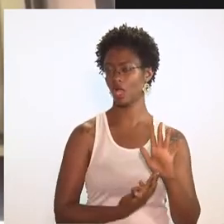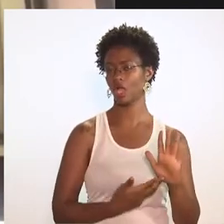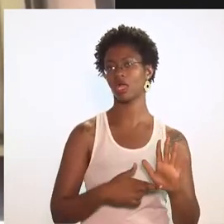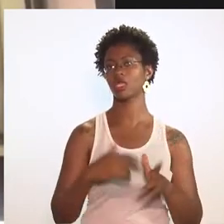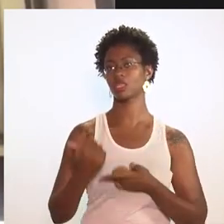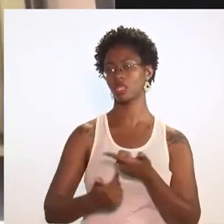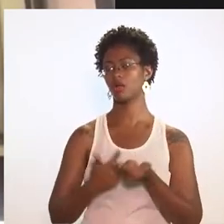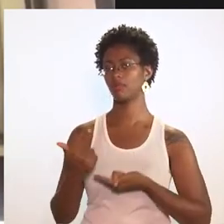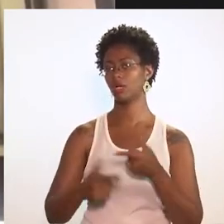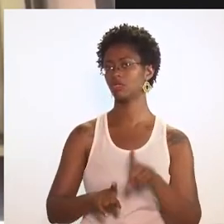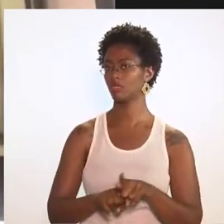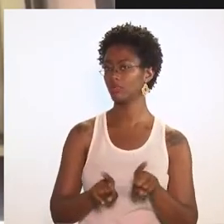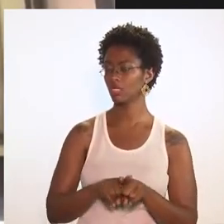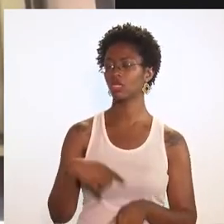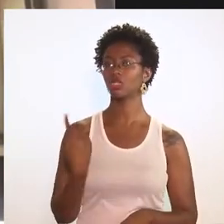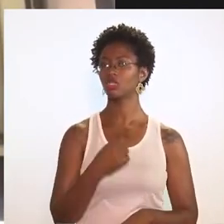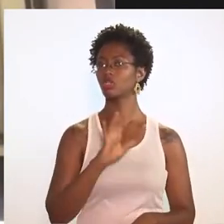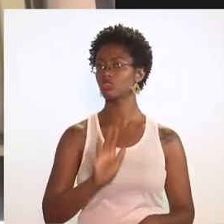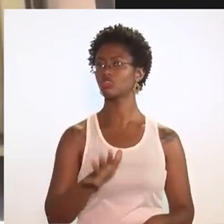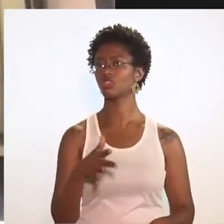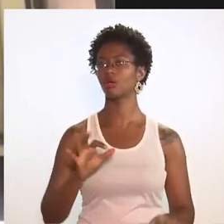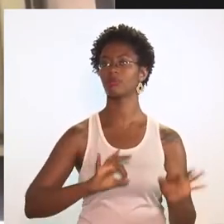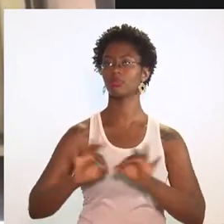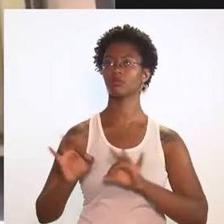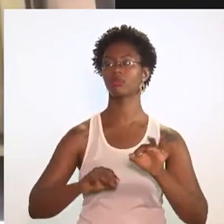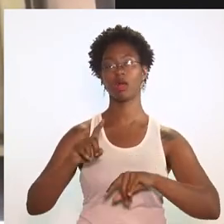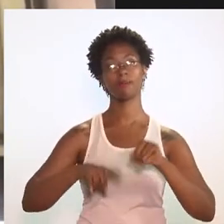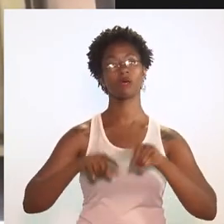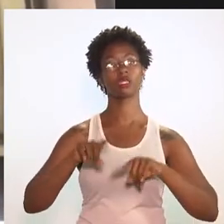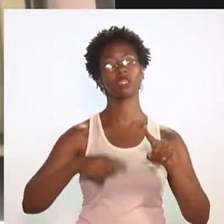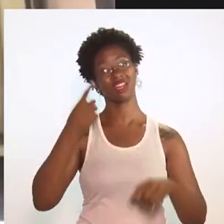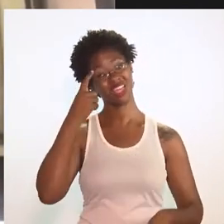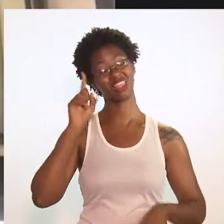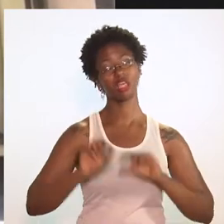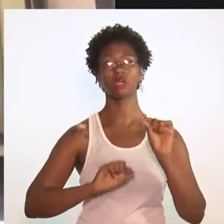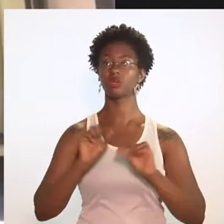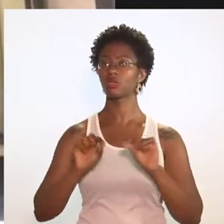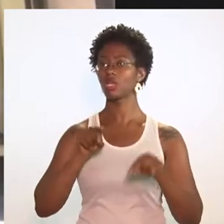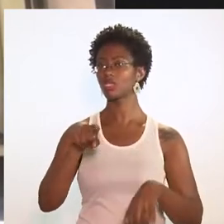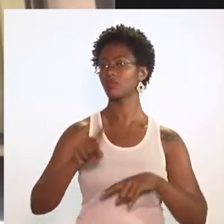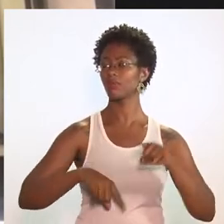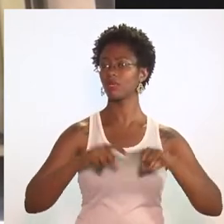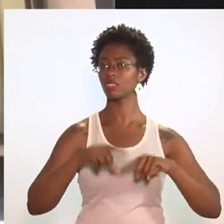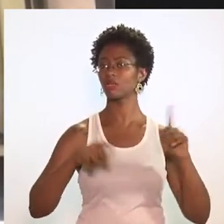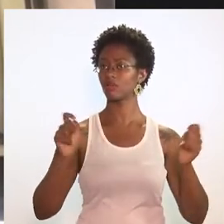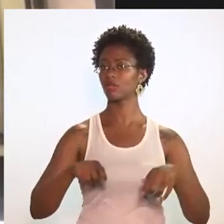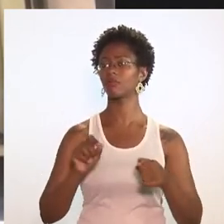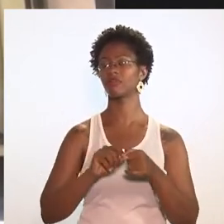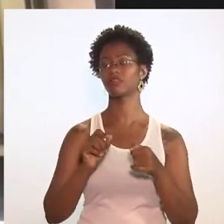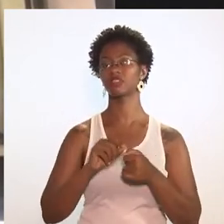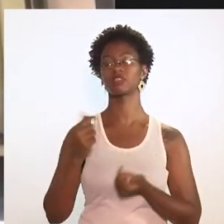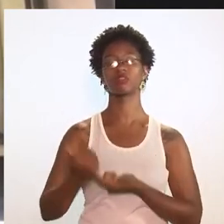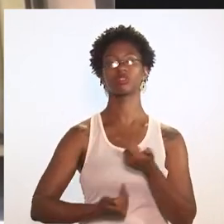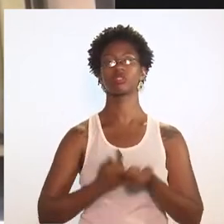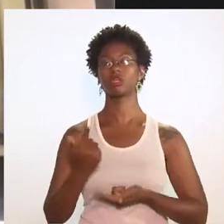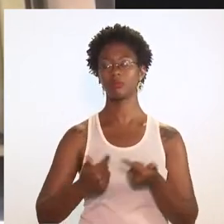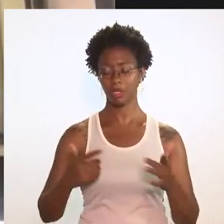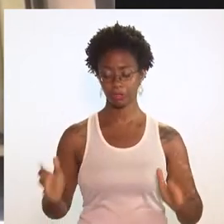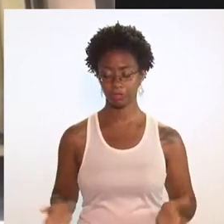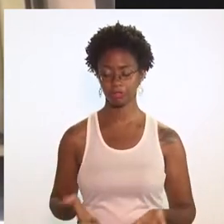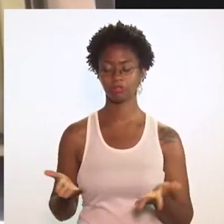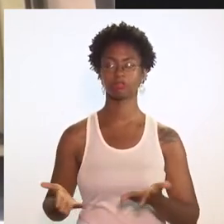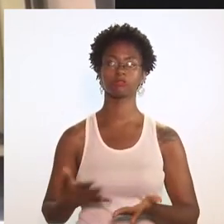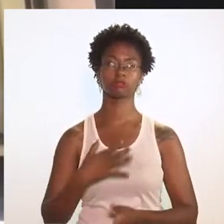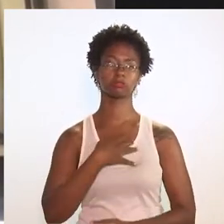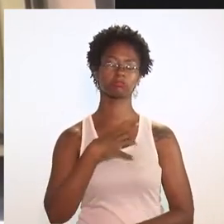trabalhistas. Nós já estamos montando esse material. Que boa ideia é com esse material, a gente vai poder fazer esse trabalho